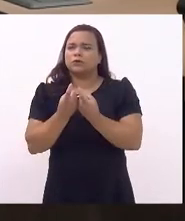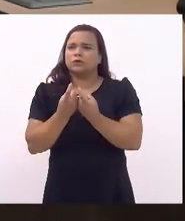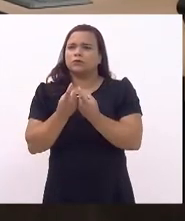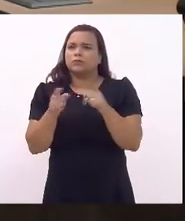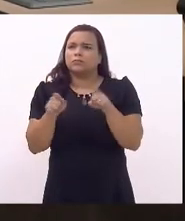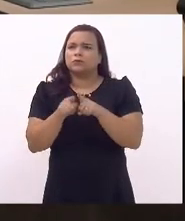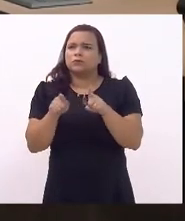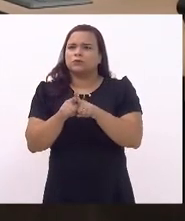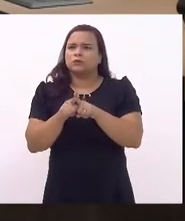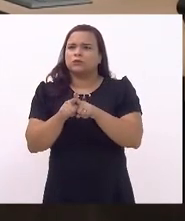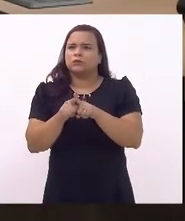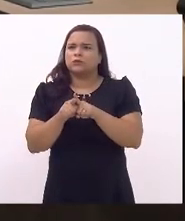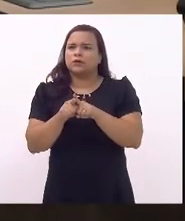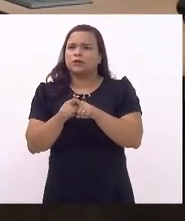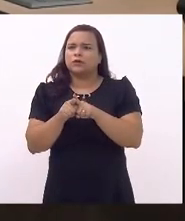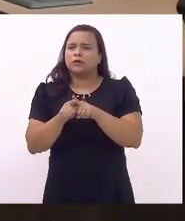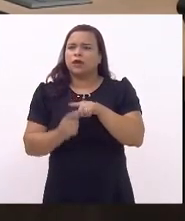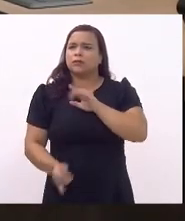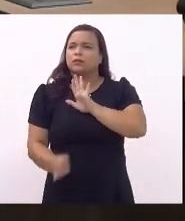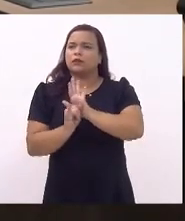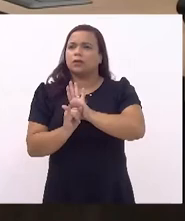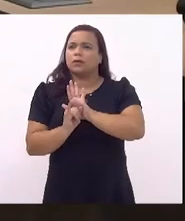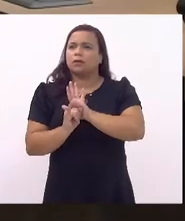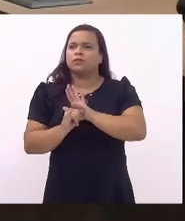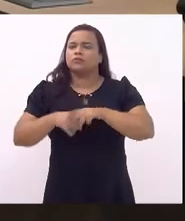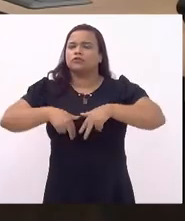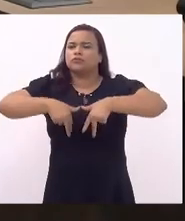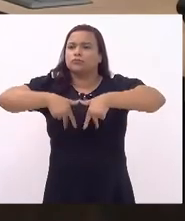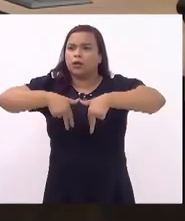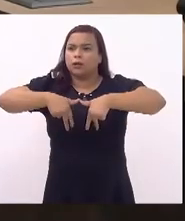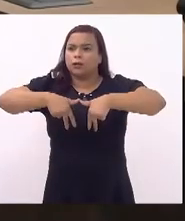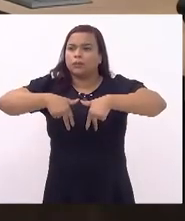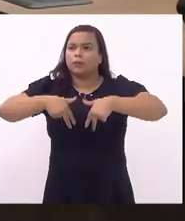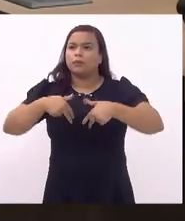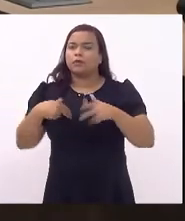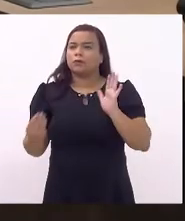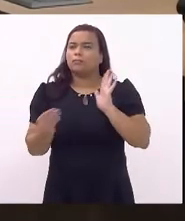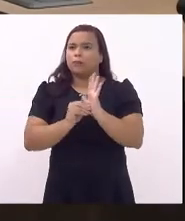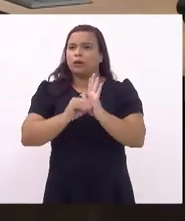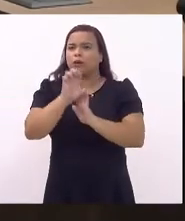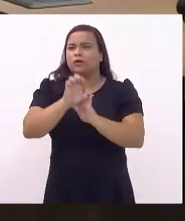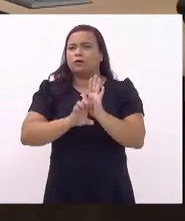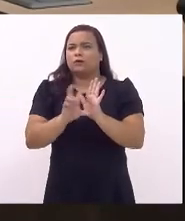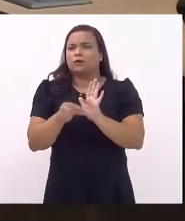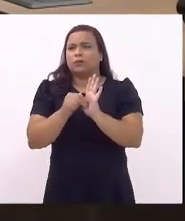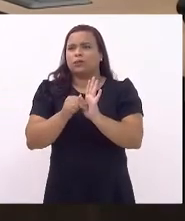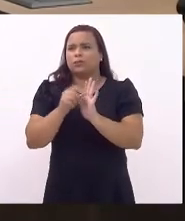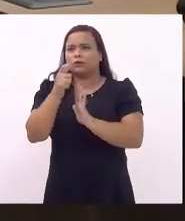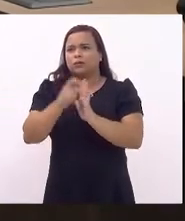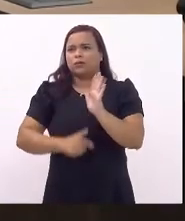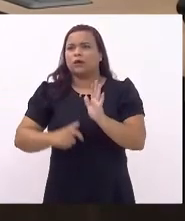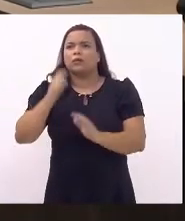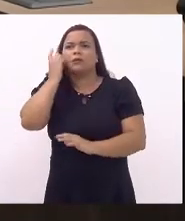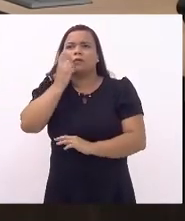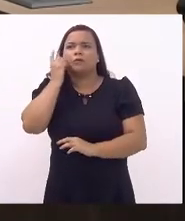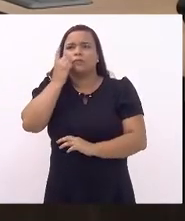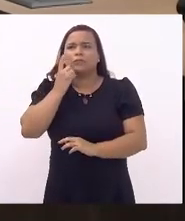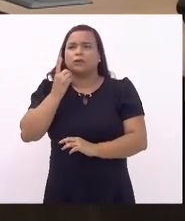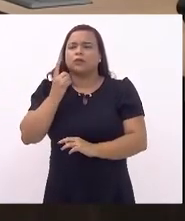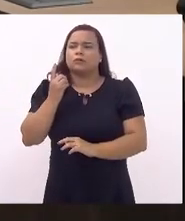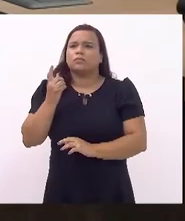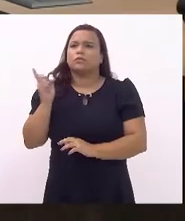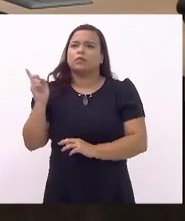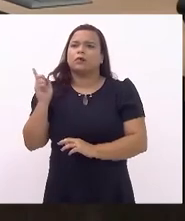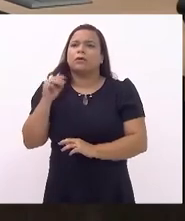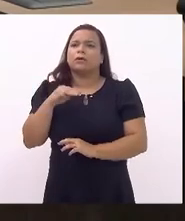identidade de gênero colocadas como emenda pela deputada Mônica Francisco. Senhor presidente,